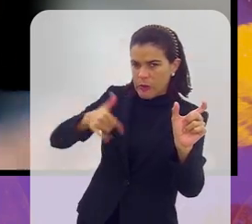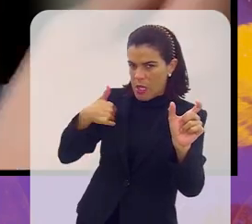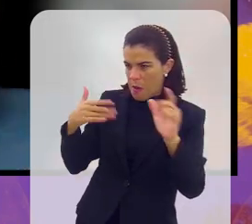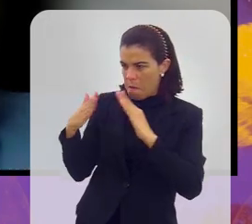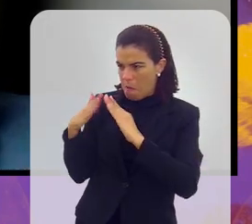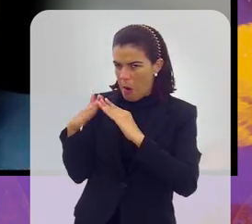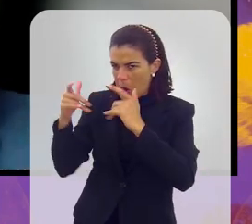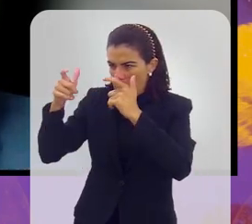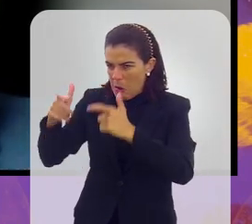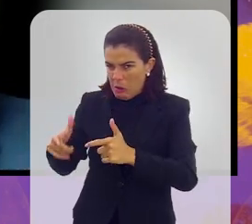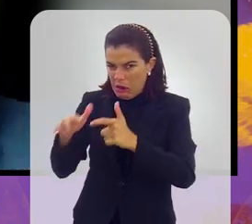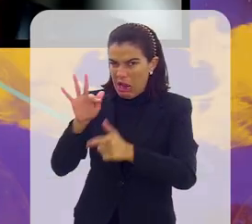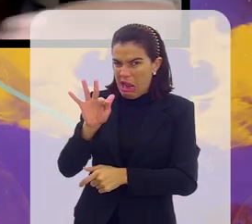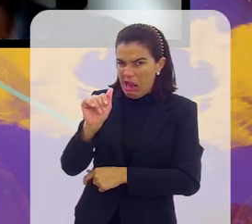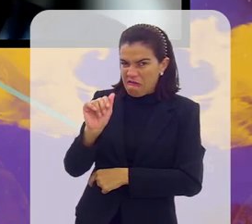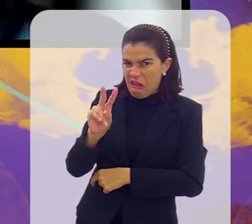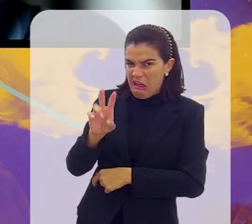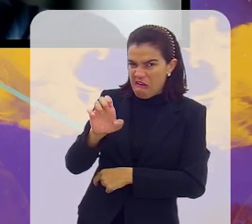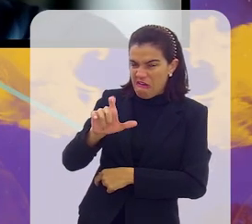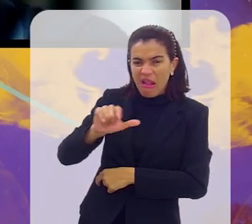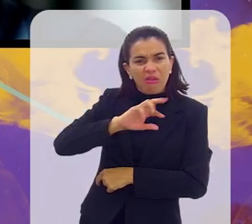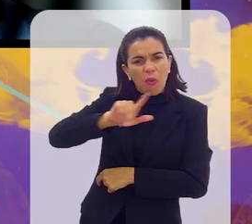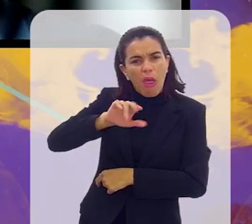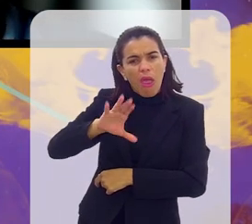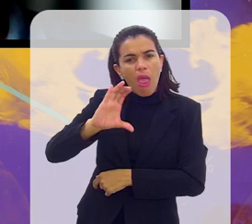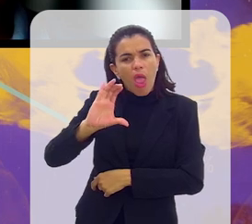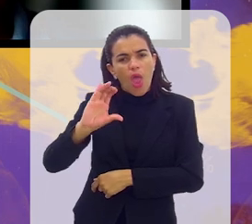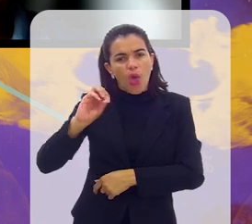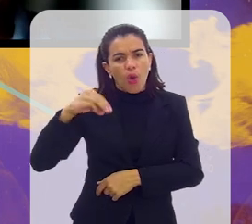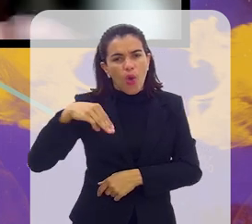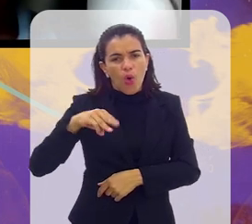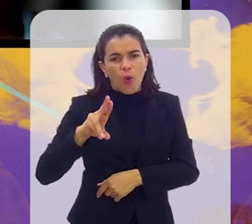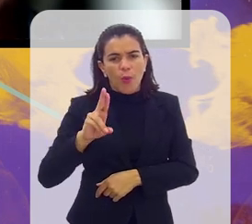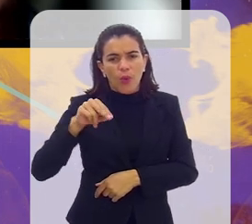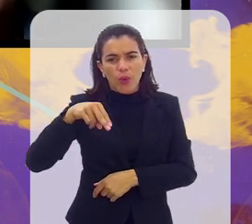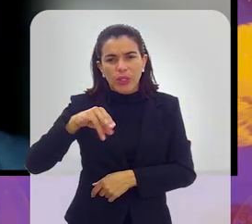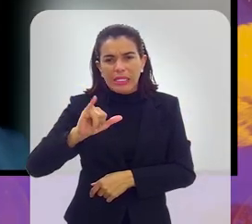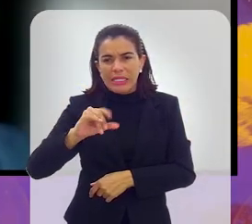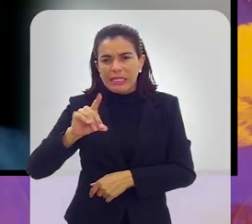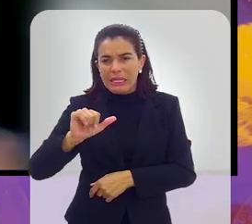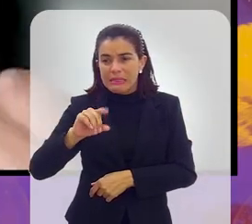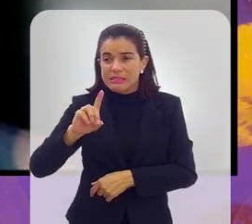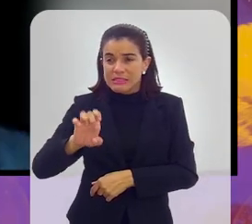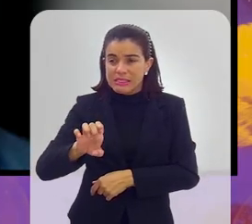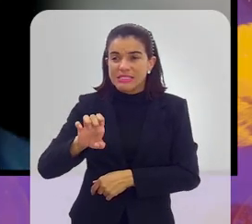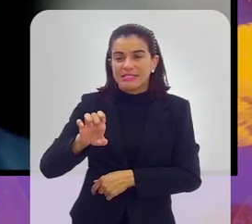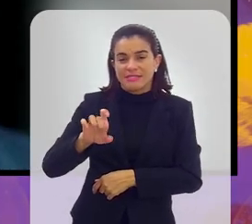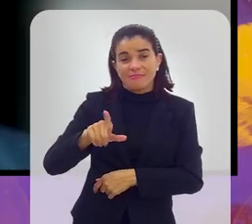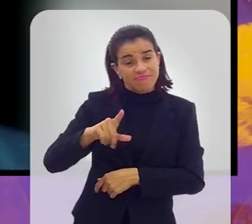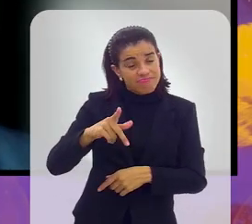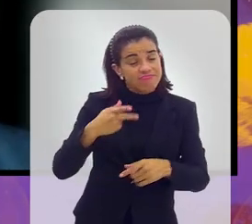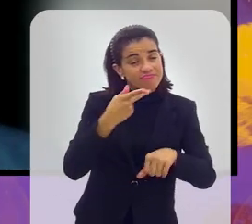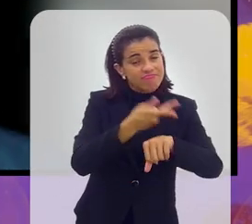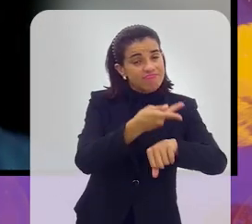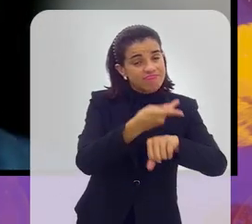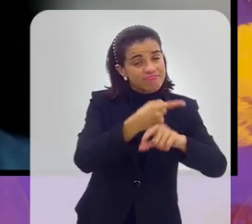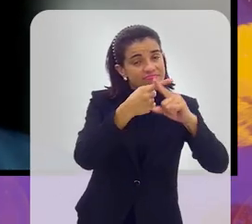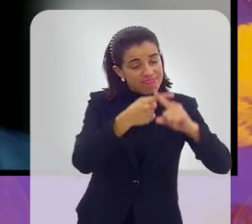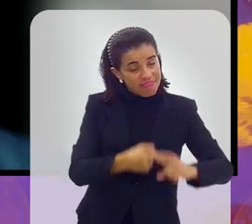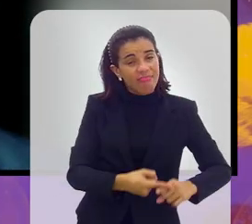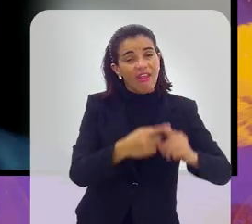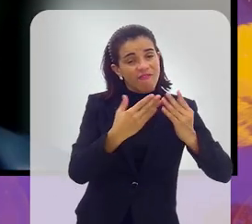referir a onde moram como favela, preferiam chamar de comunidade. Então, acho que esse trabalho de utilizar o nome mesmo, Taça das